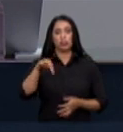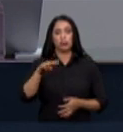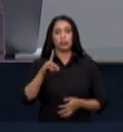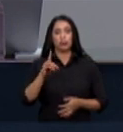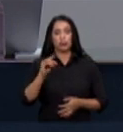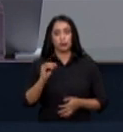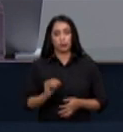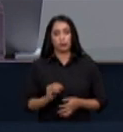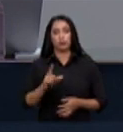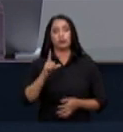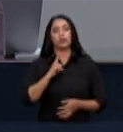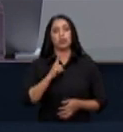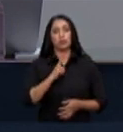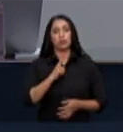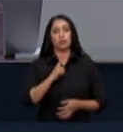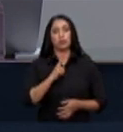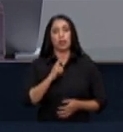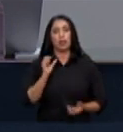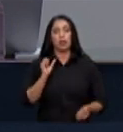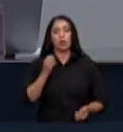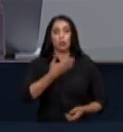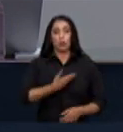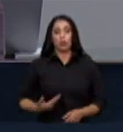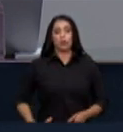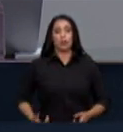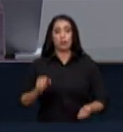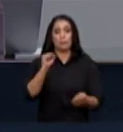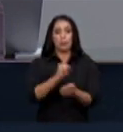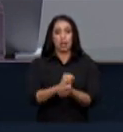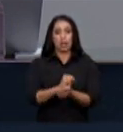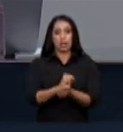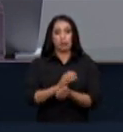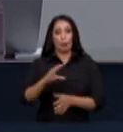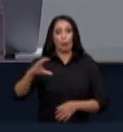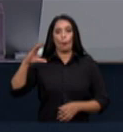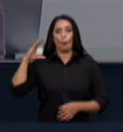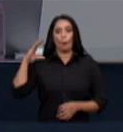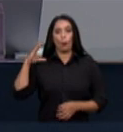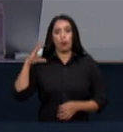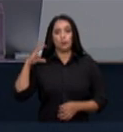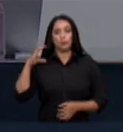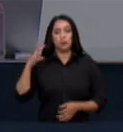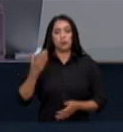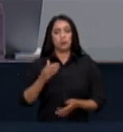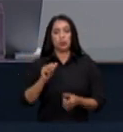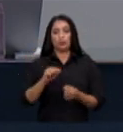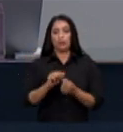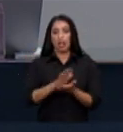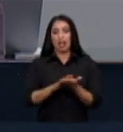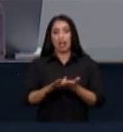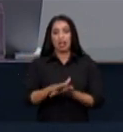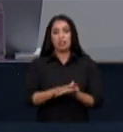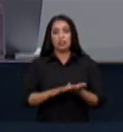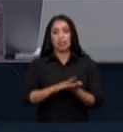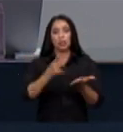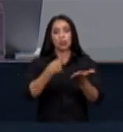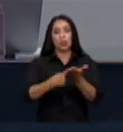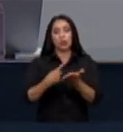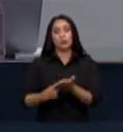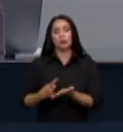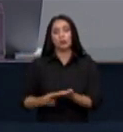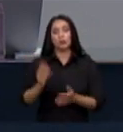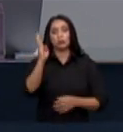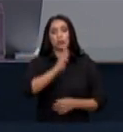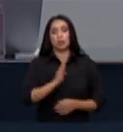alega ter estado paralisado e das ações e omissões que afetam os compromissos brasileiros